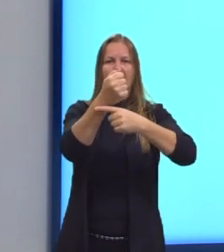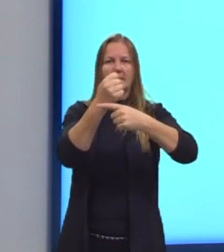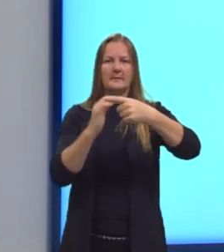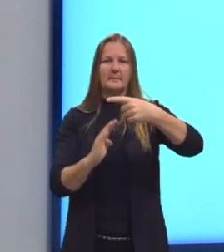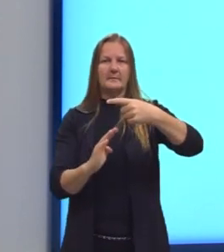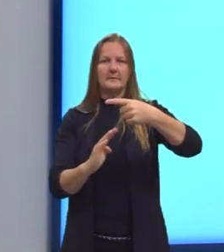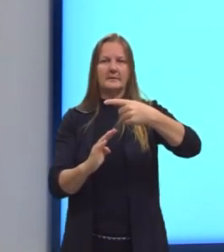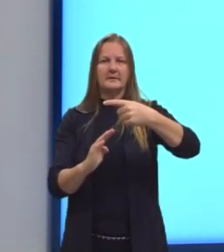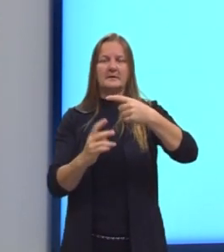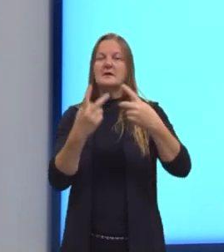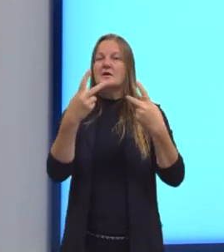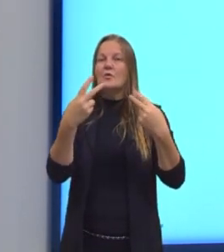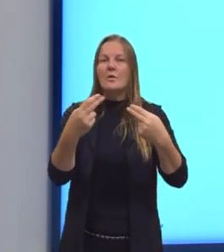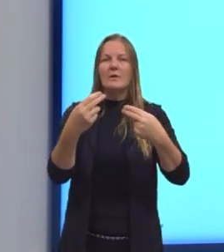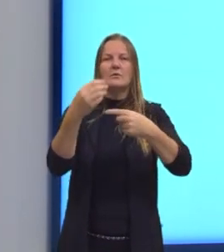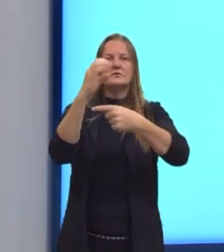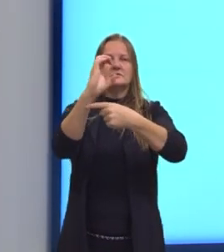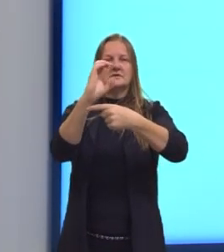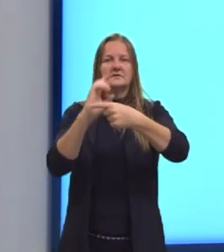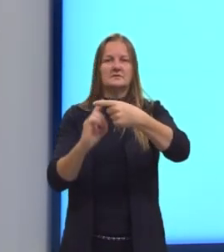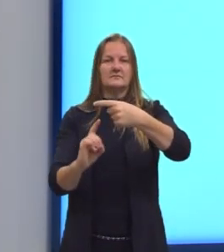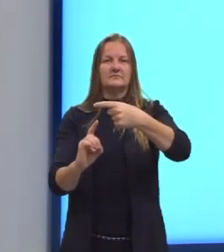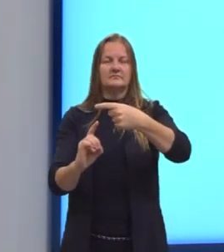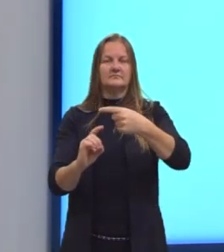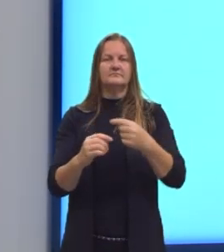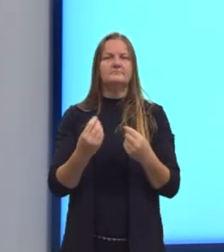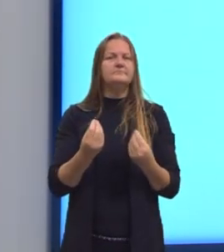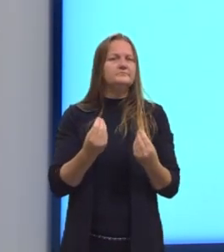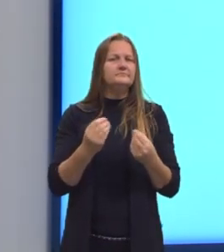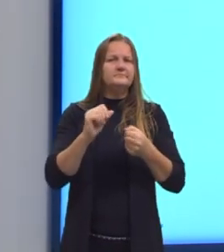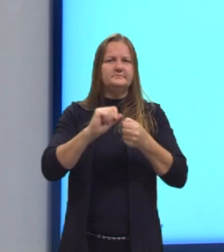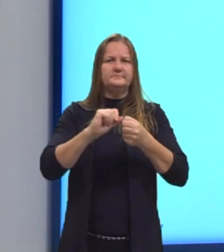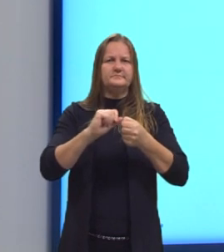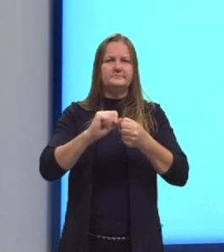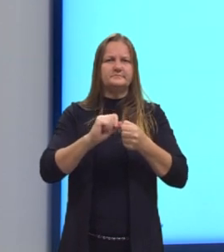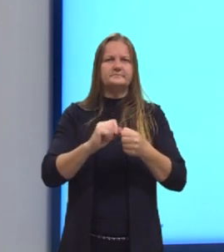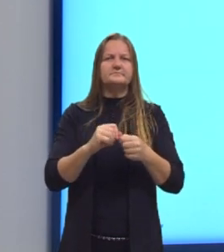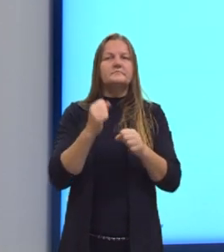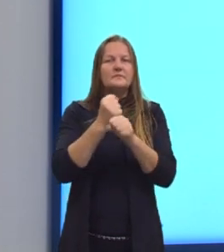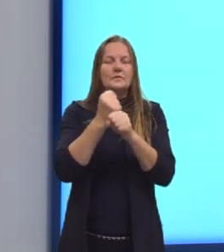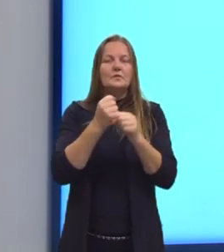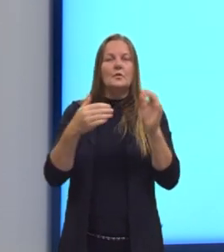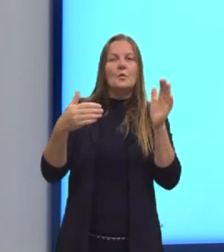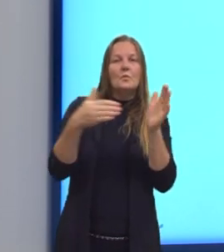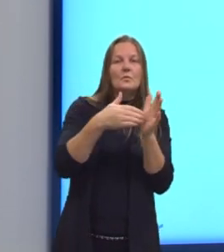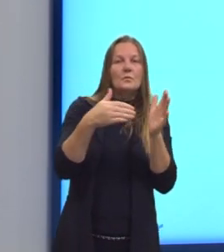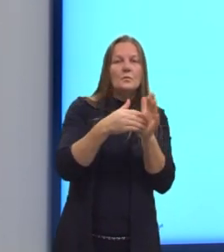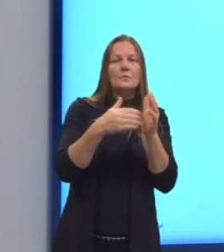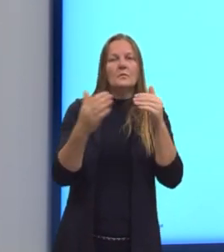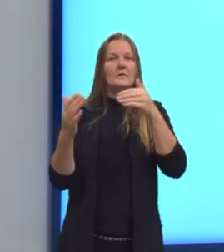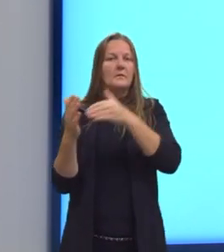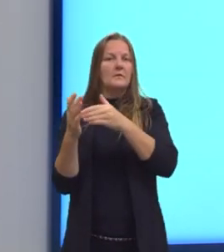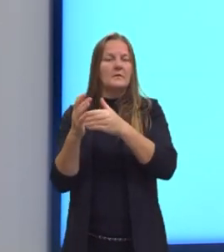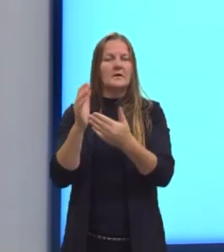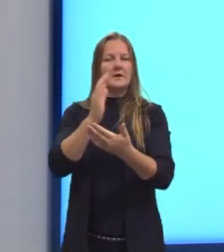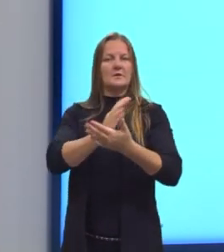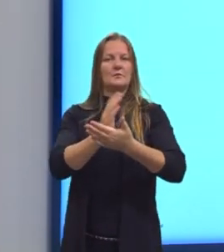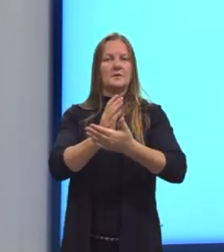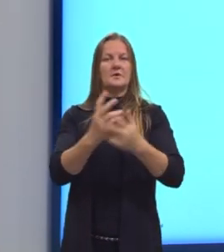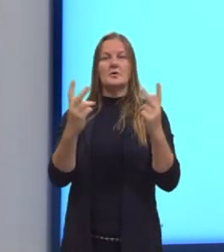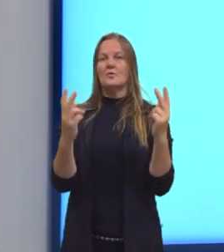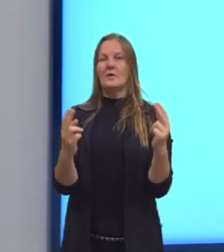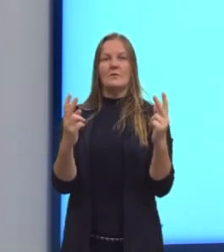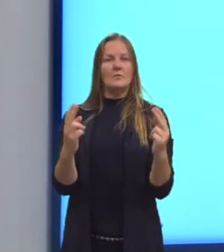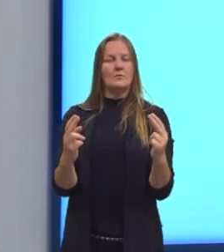assim como C está para D. Como nós temos que o produto dos extremos e o produto dos meios são